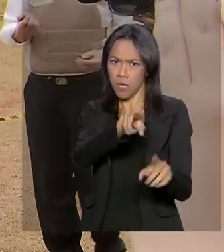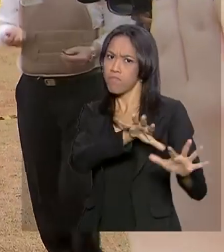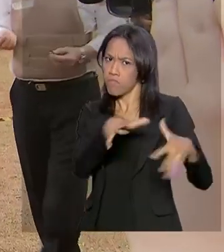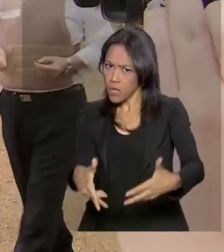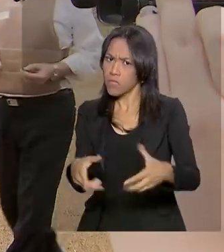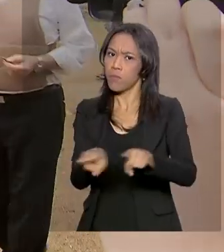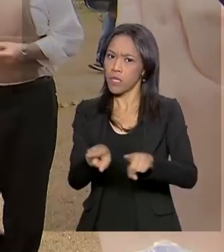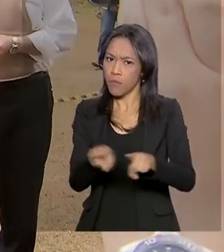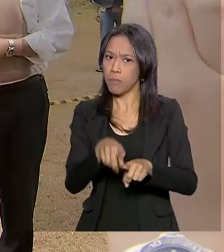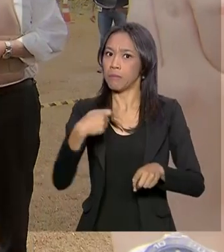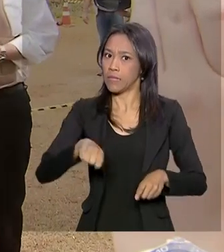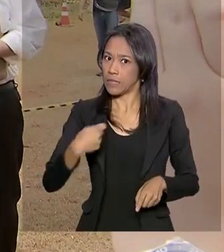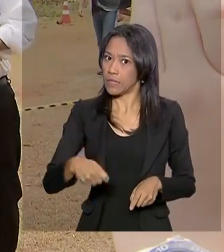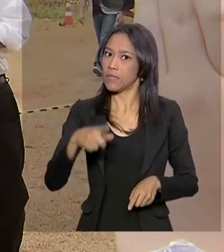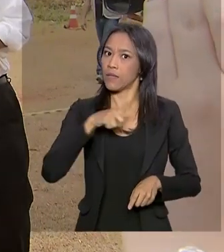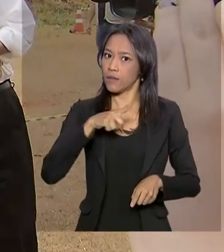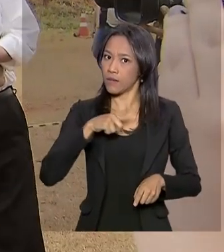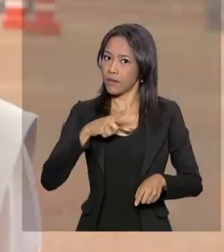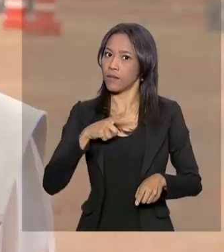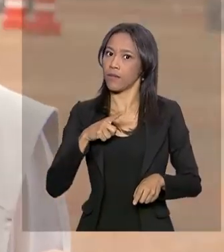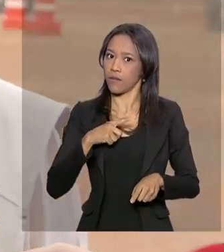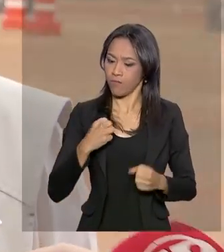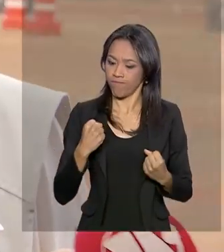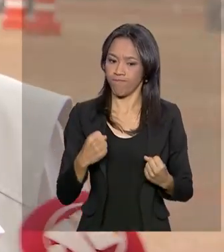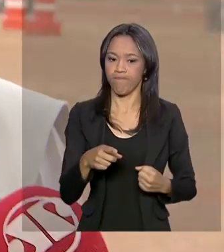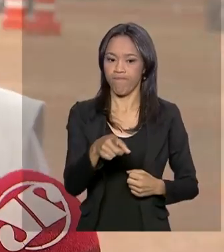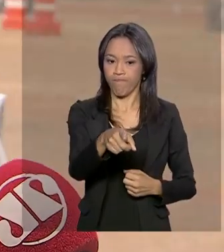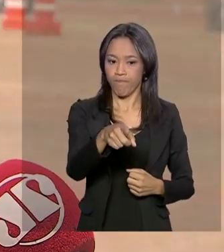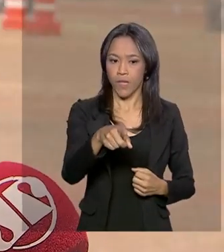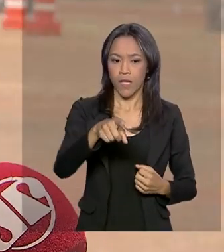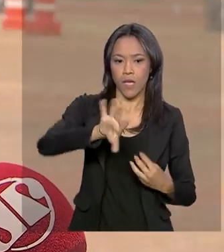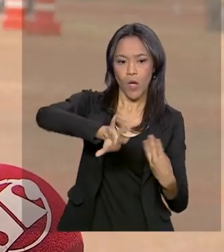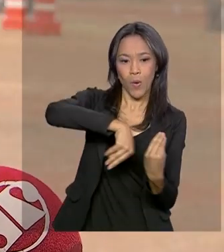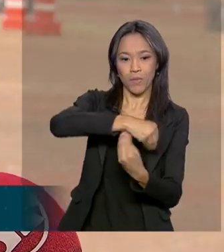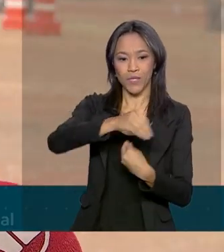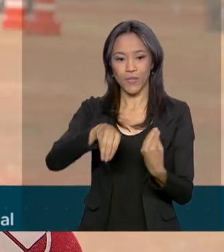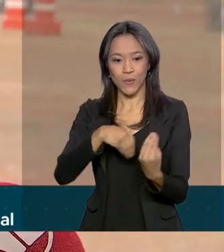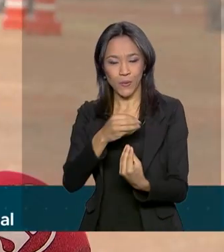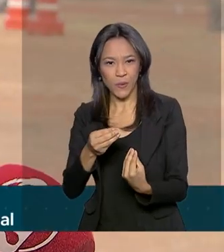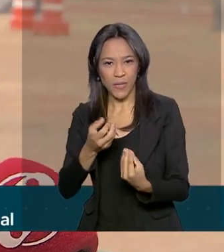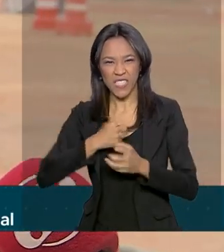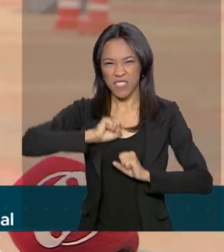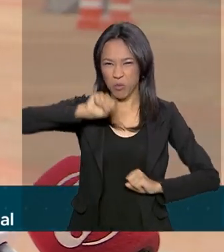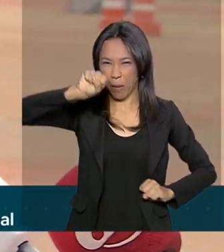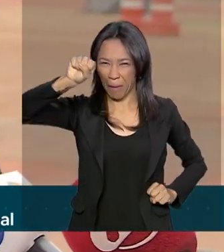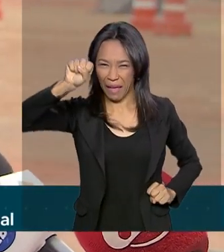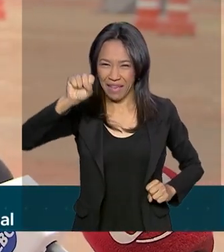precisa ter um pouco de super-herói. Uma mistura do Batman, Superman,